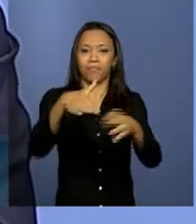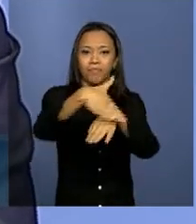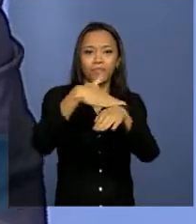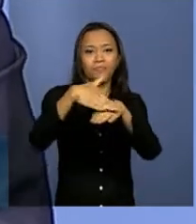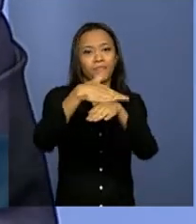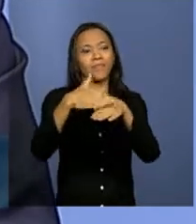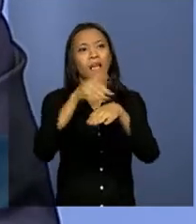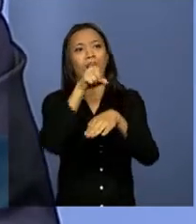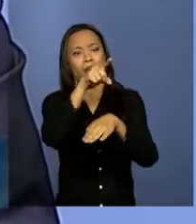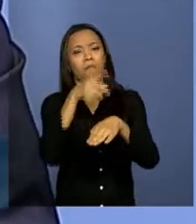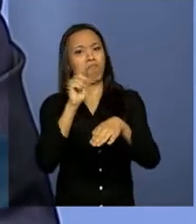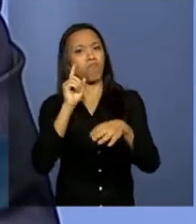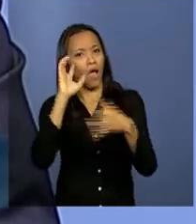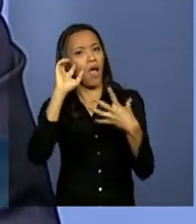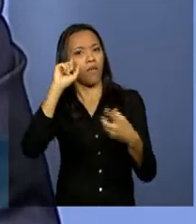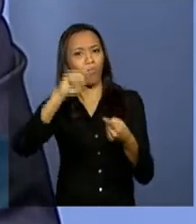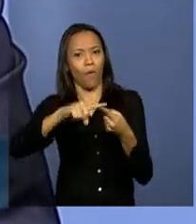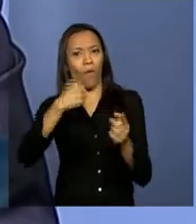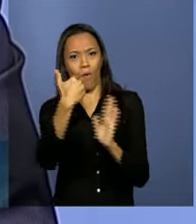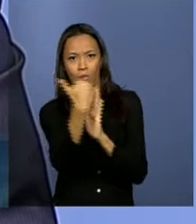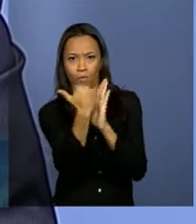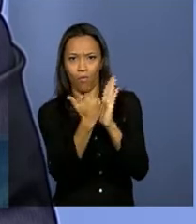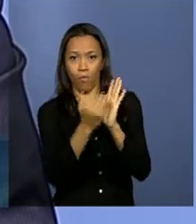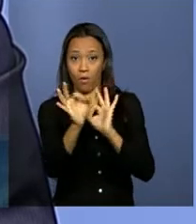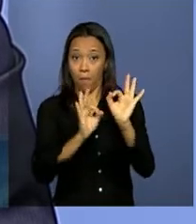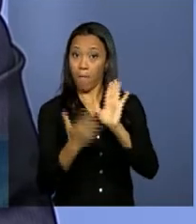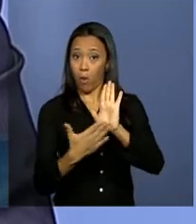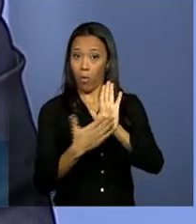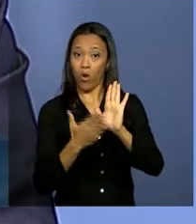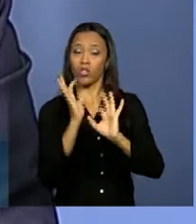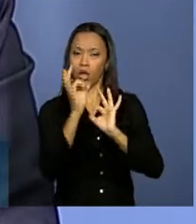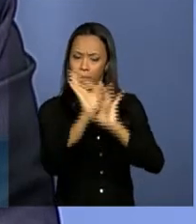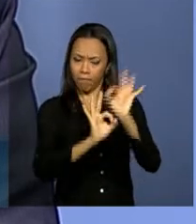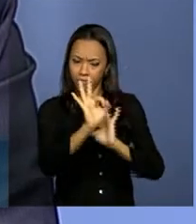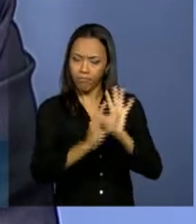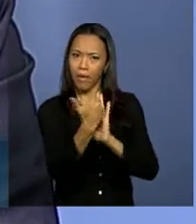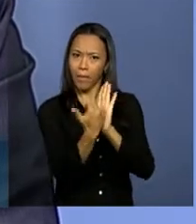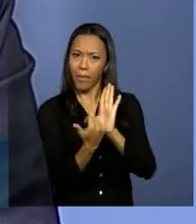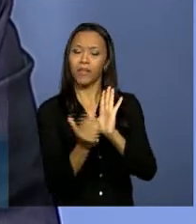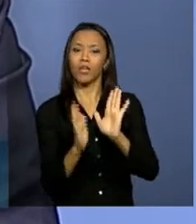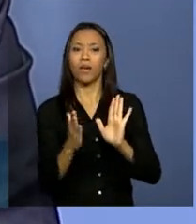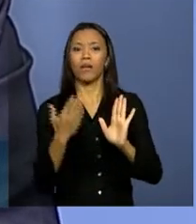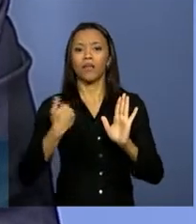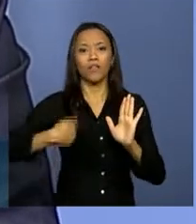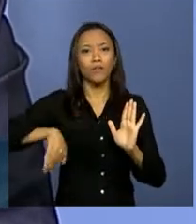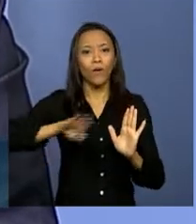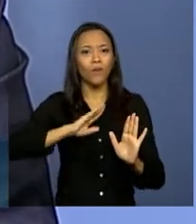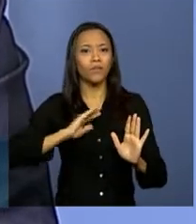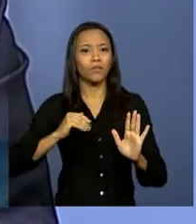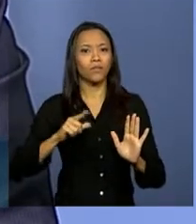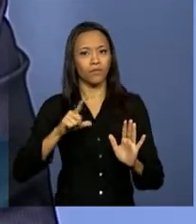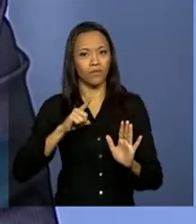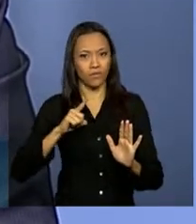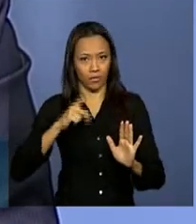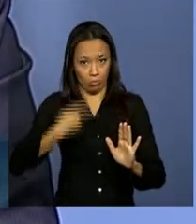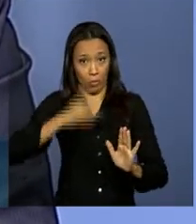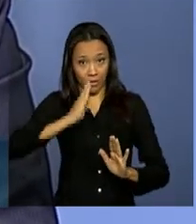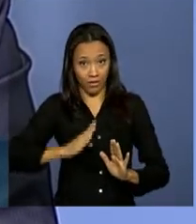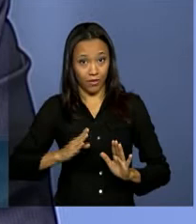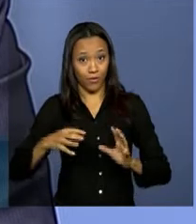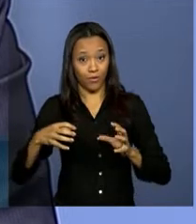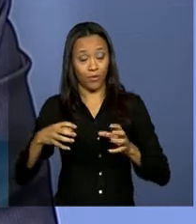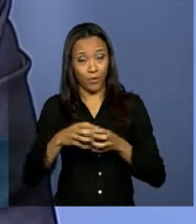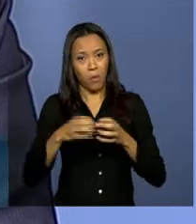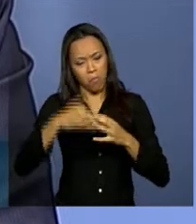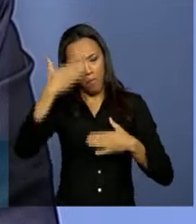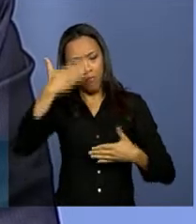aceitação dessa agenda que foi proposta e nós mantemos uma posição de muito... de uma expectativa muito